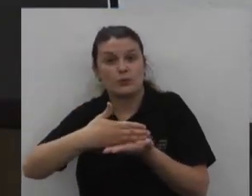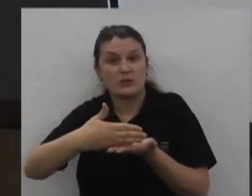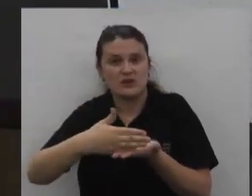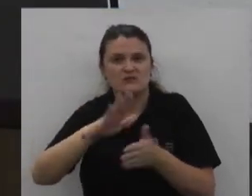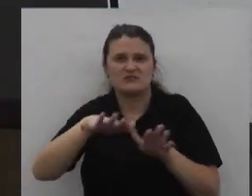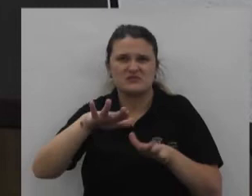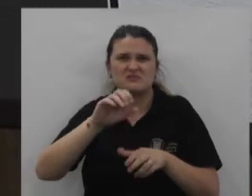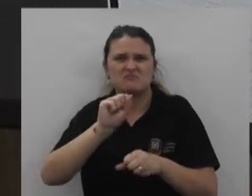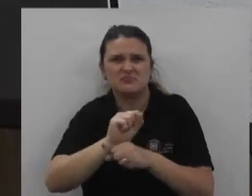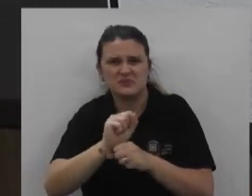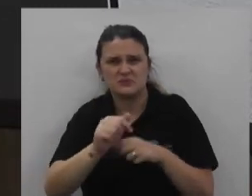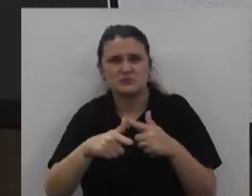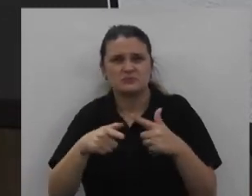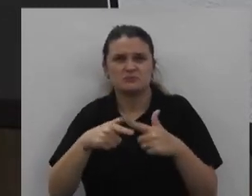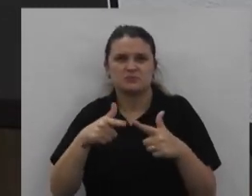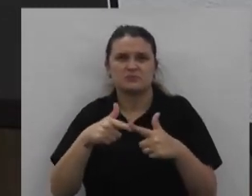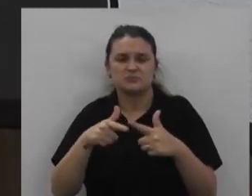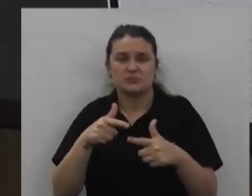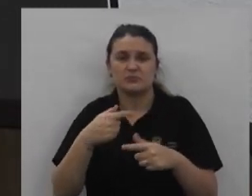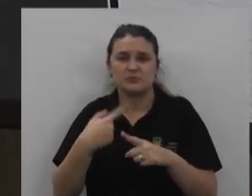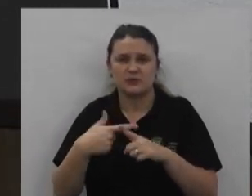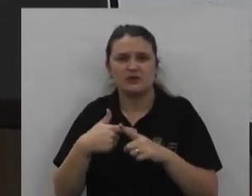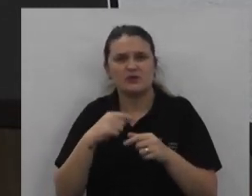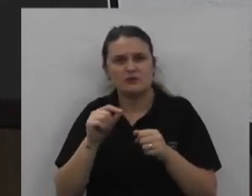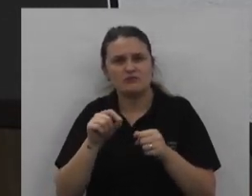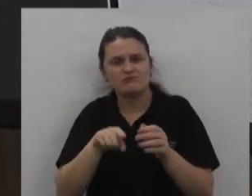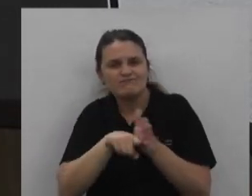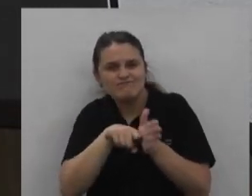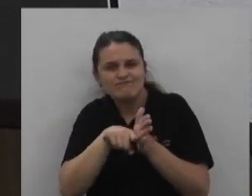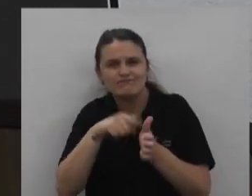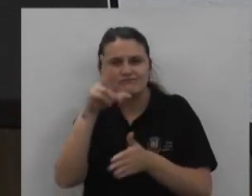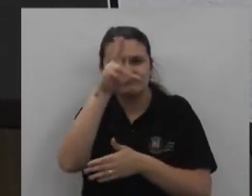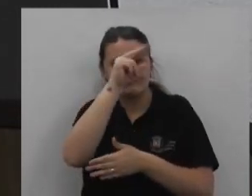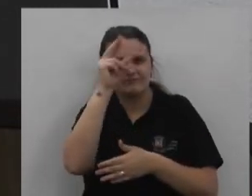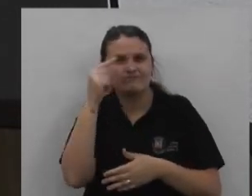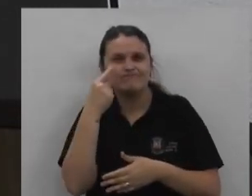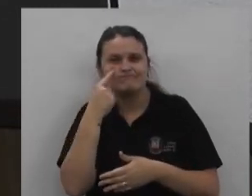tenho aqui um levantamento da licitação da prefeitura